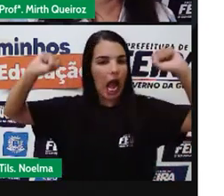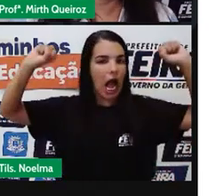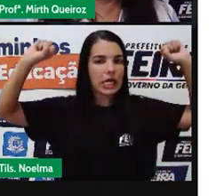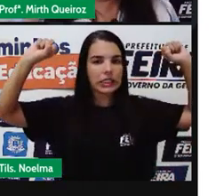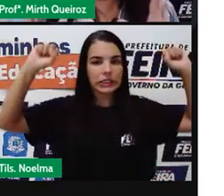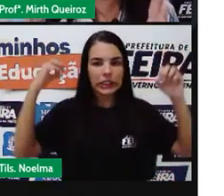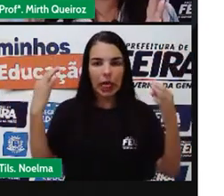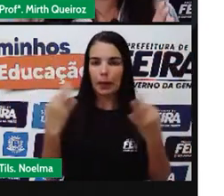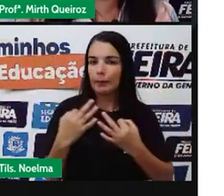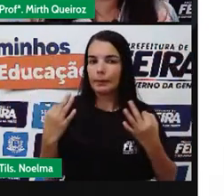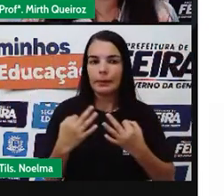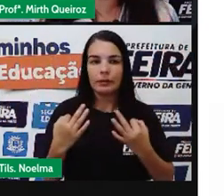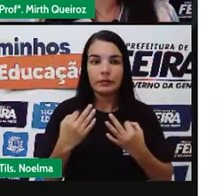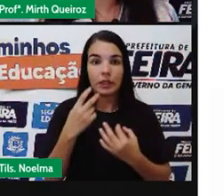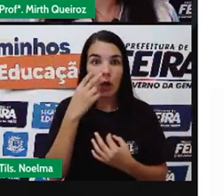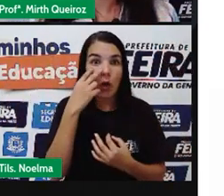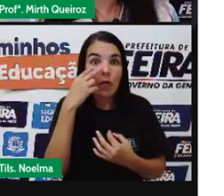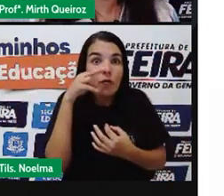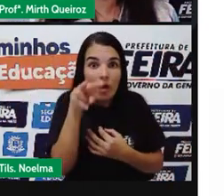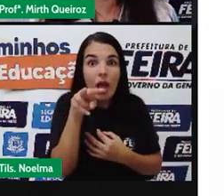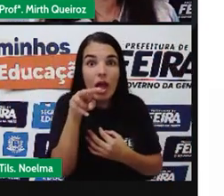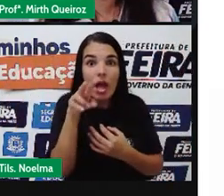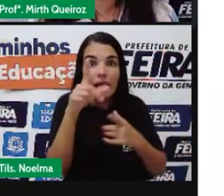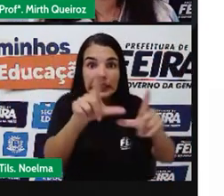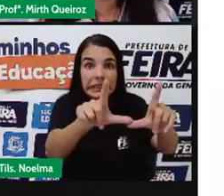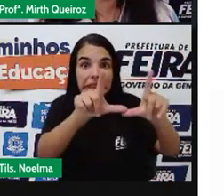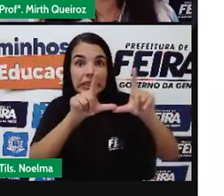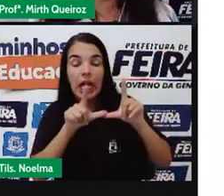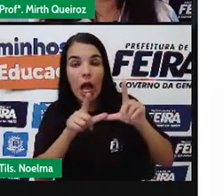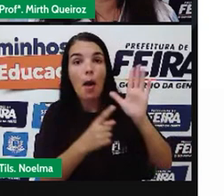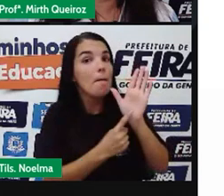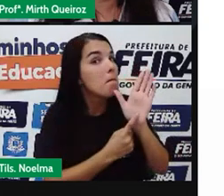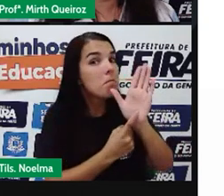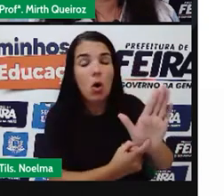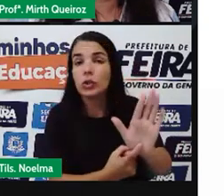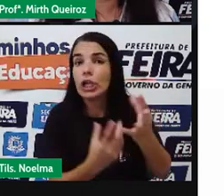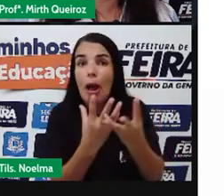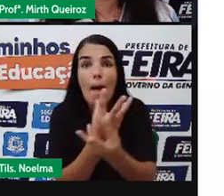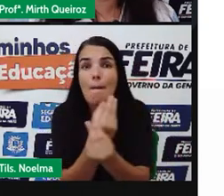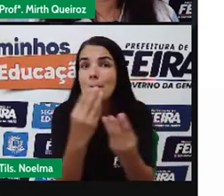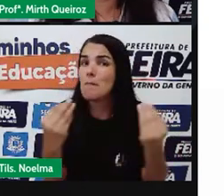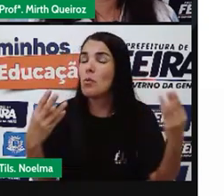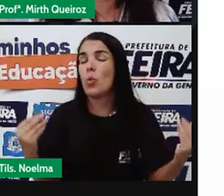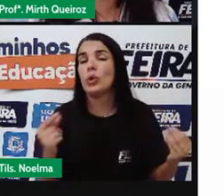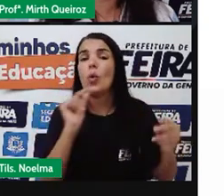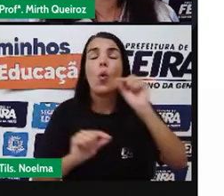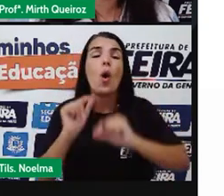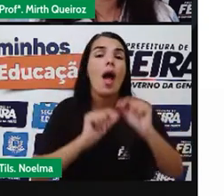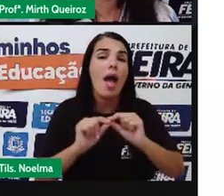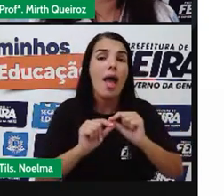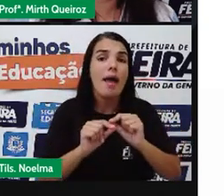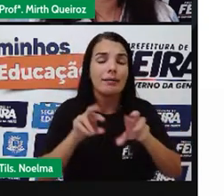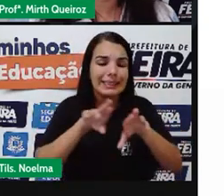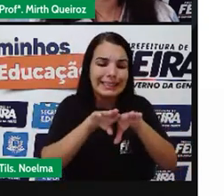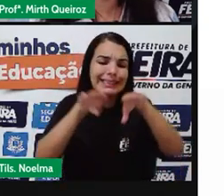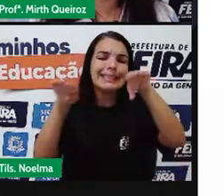aqui Esse cenário Ele demonstra Bastante A questão Da desigualdade Social Esse